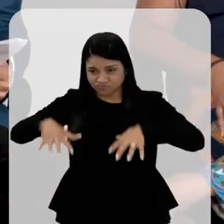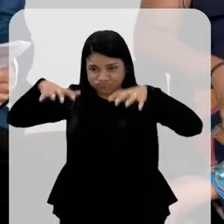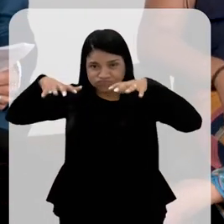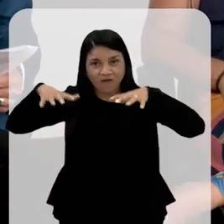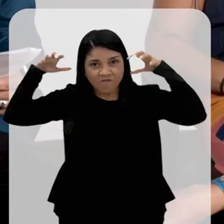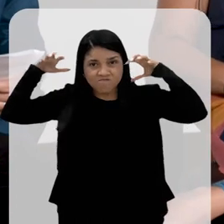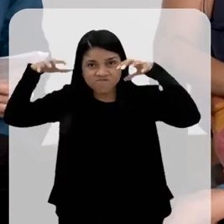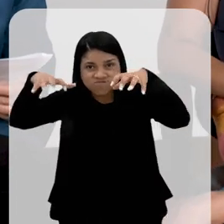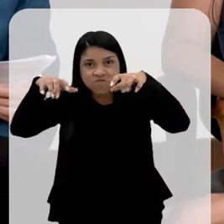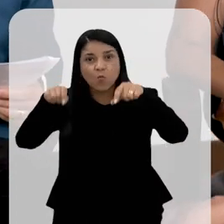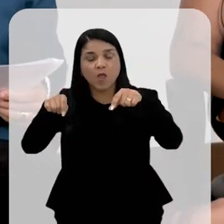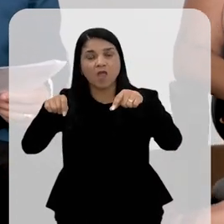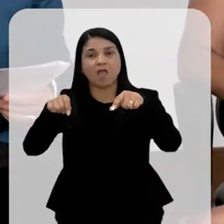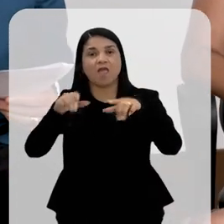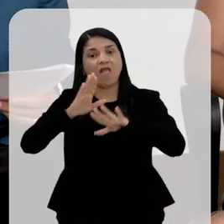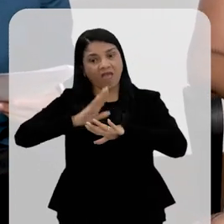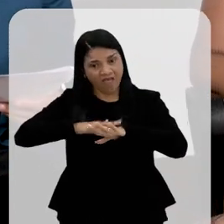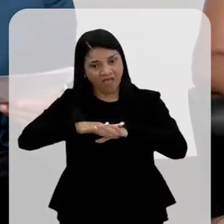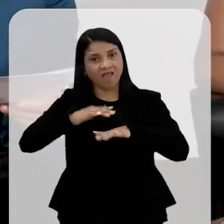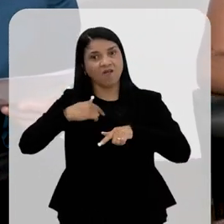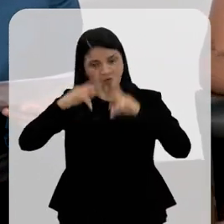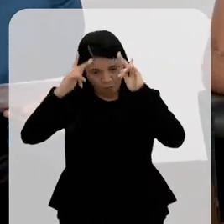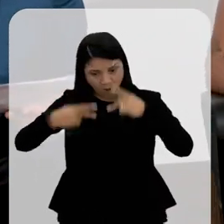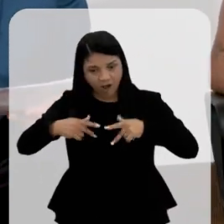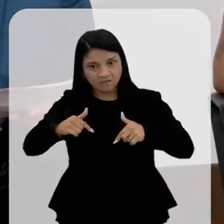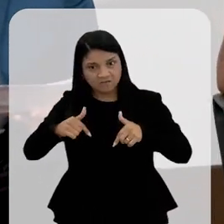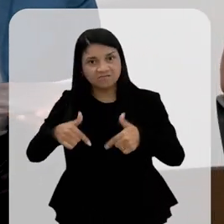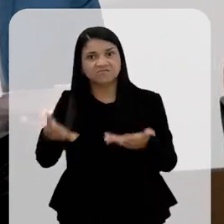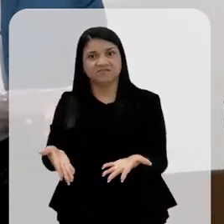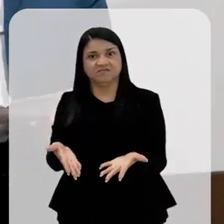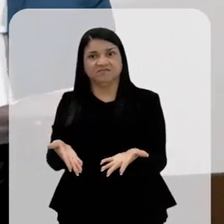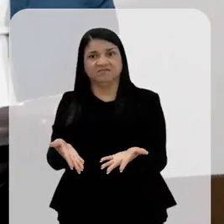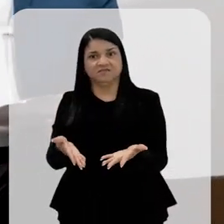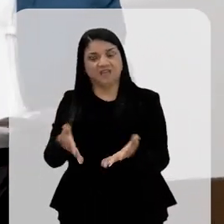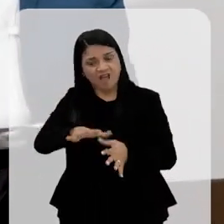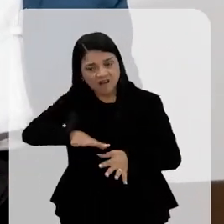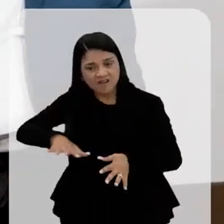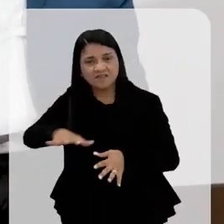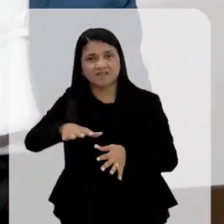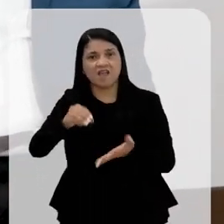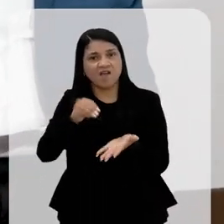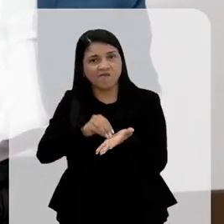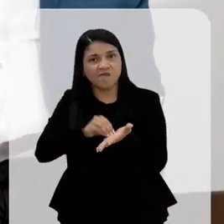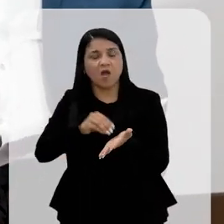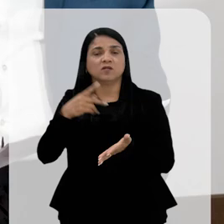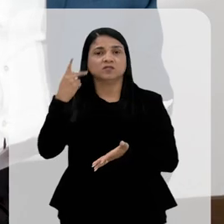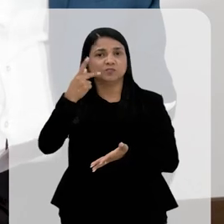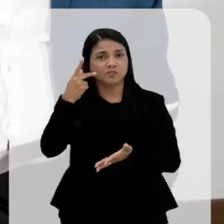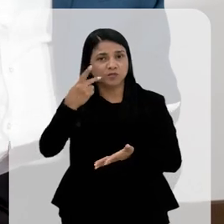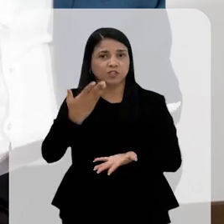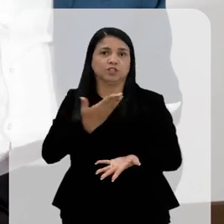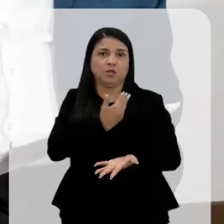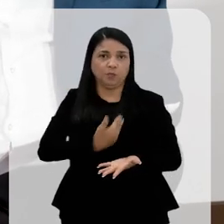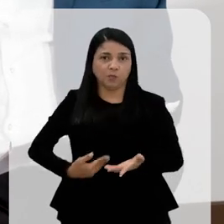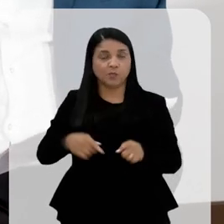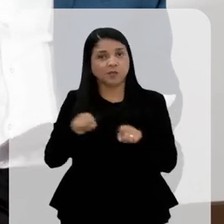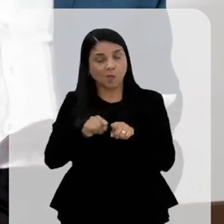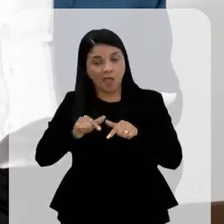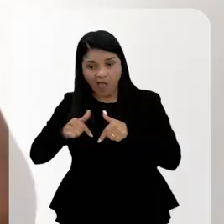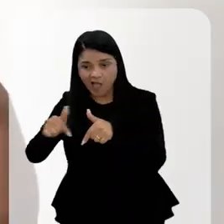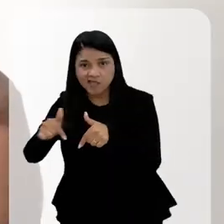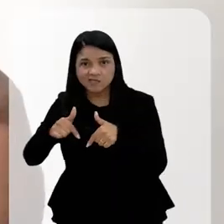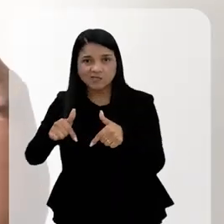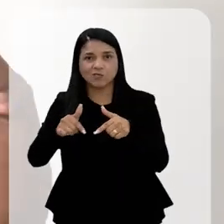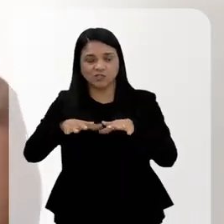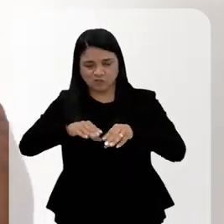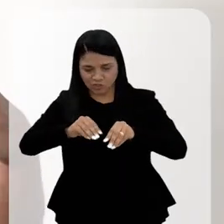enchente, isso decorre de ação humana em outras localidades que interfere ali. Desde a ausência de política pública, há, por exemplo,